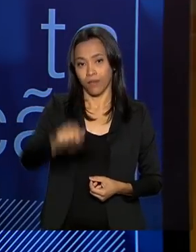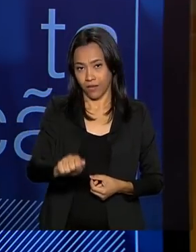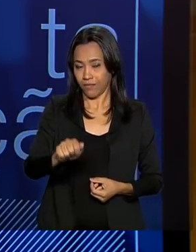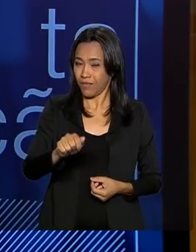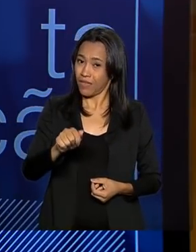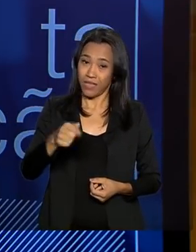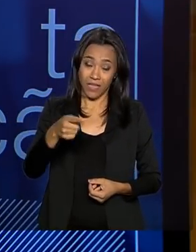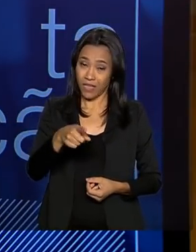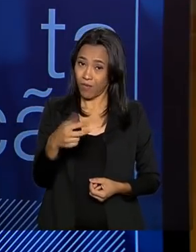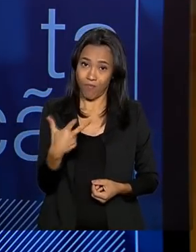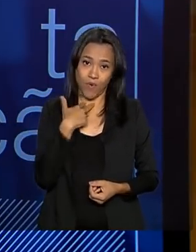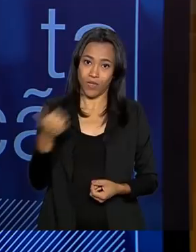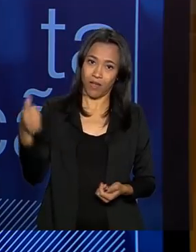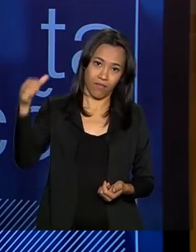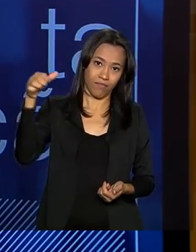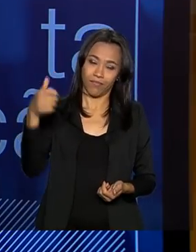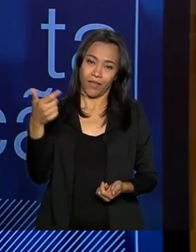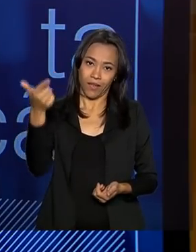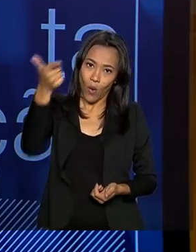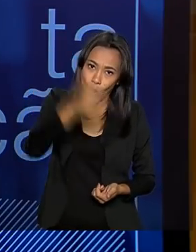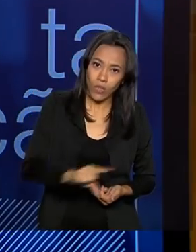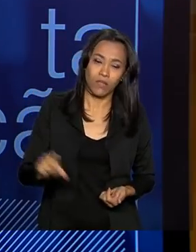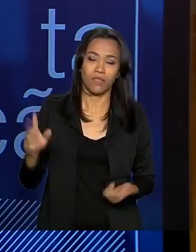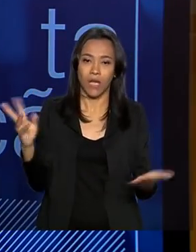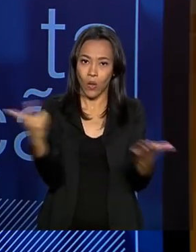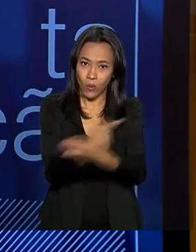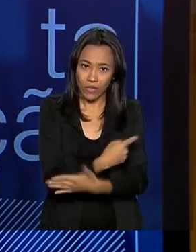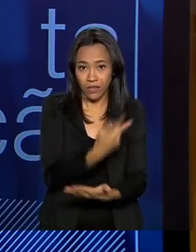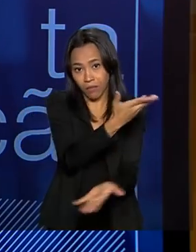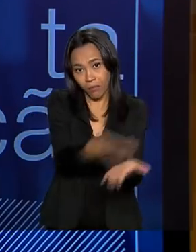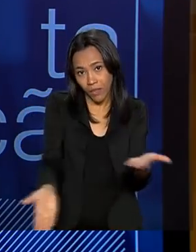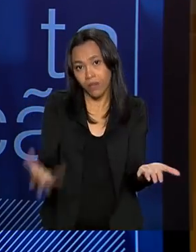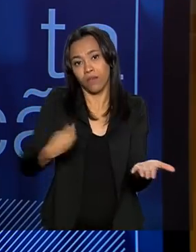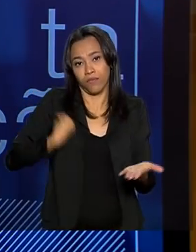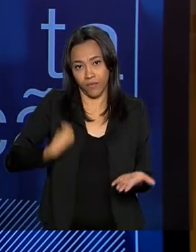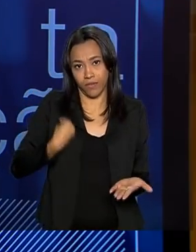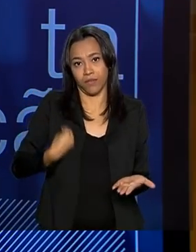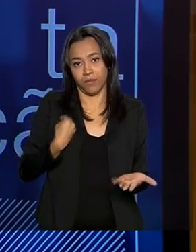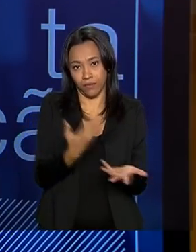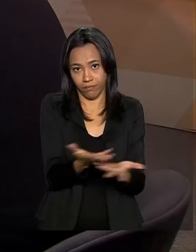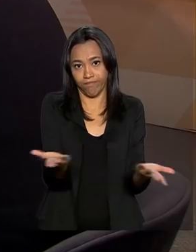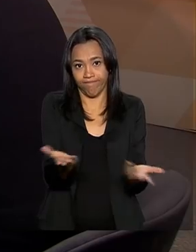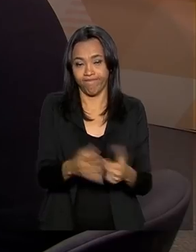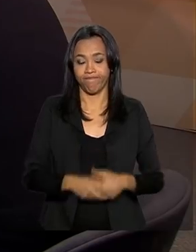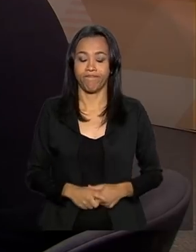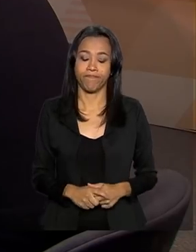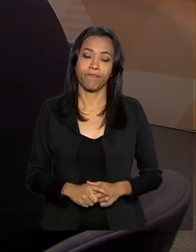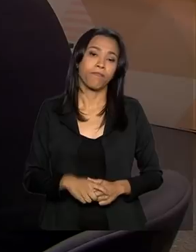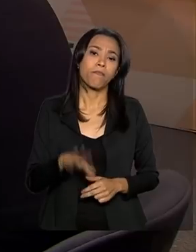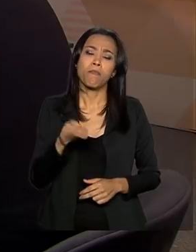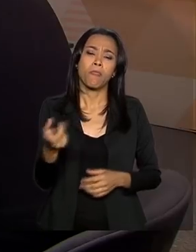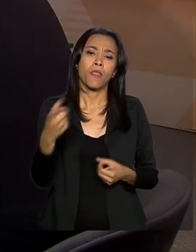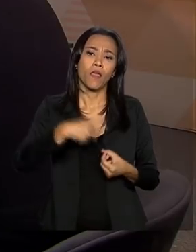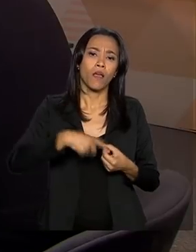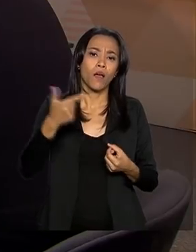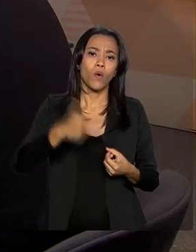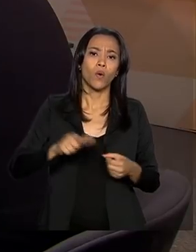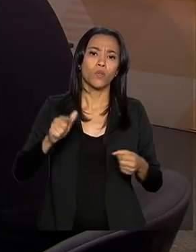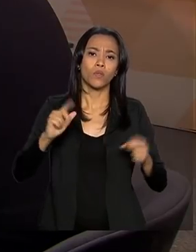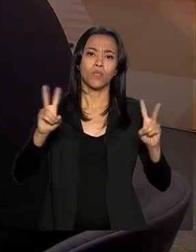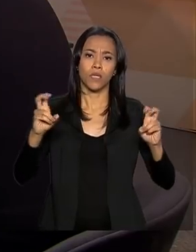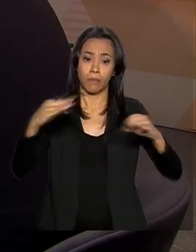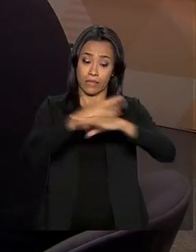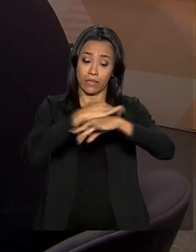aconteça, que pessoas, vidas humanas não sejam perdidas com desastres dessa natureza. Voltando agora para a questão das cidades,